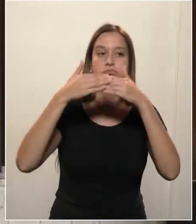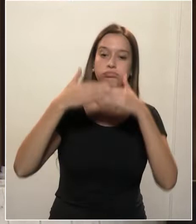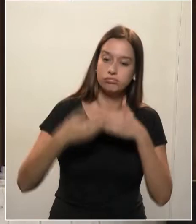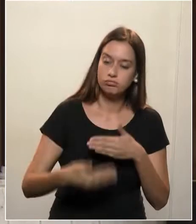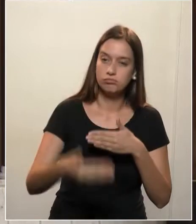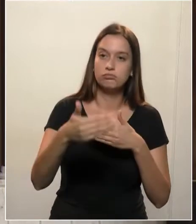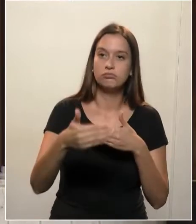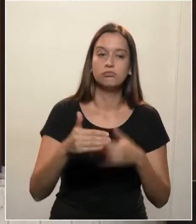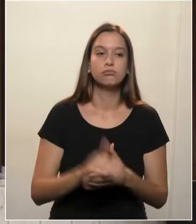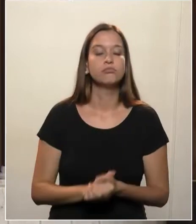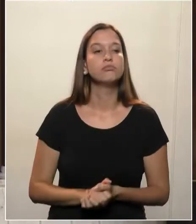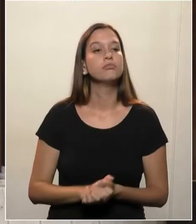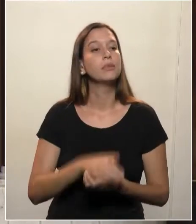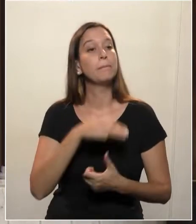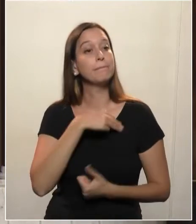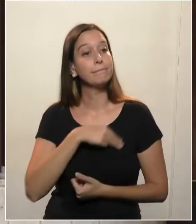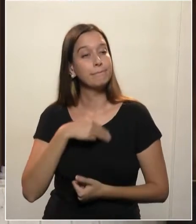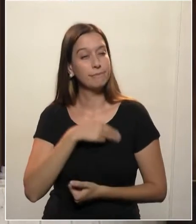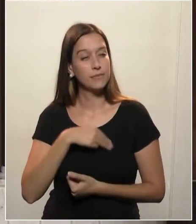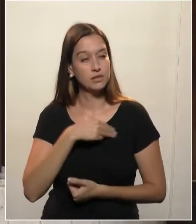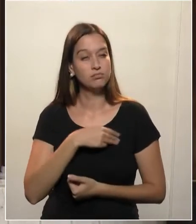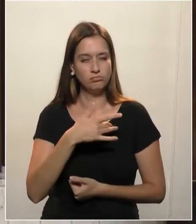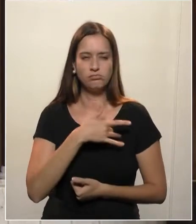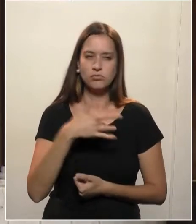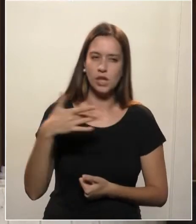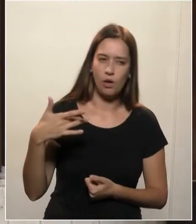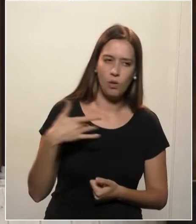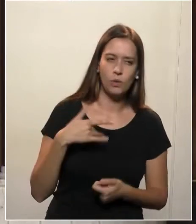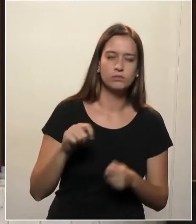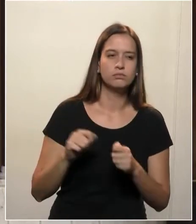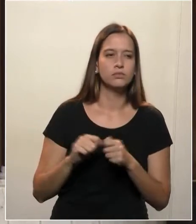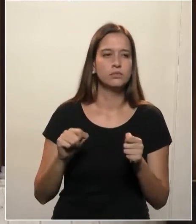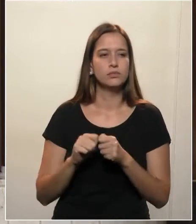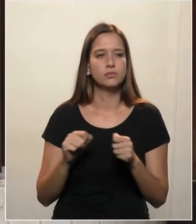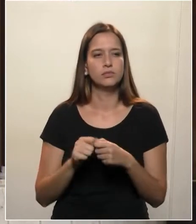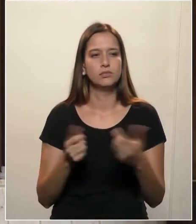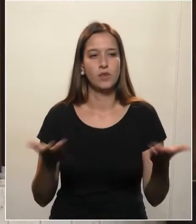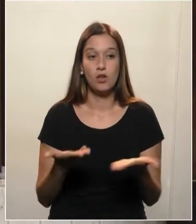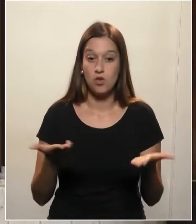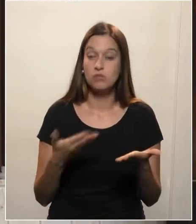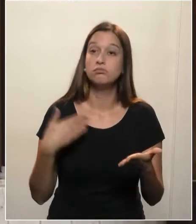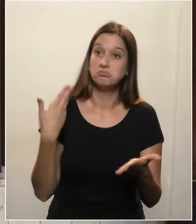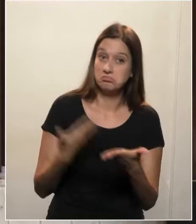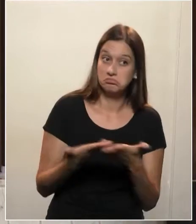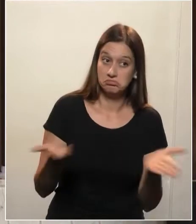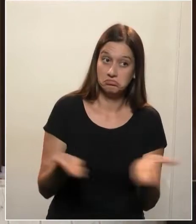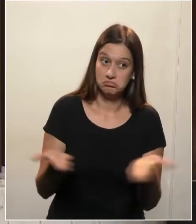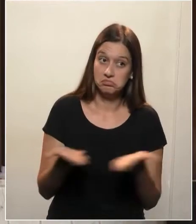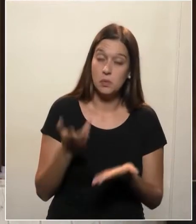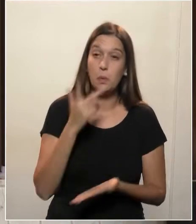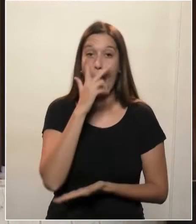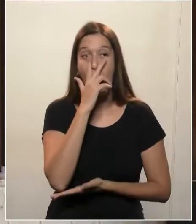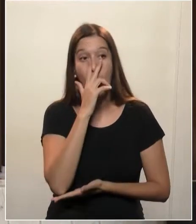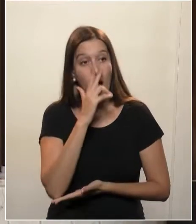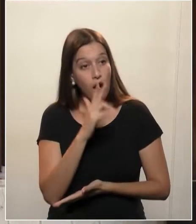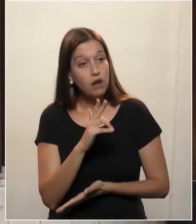da Saúde fez até agora, seguindo o protocolo, eu acho que valia até agora.